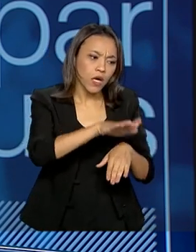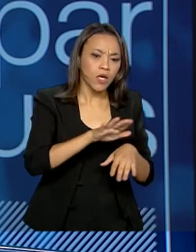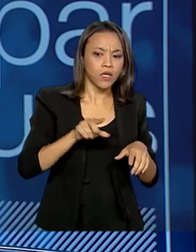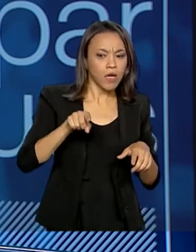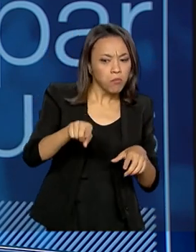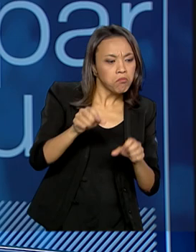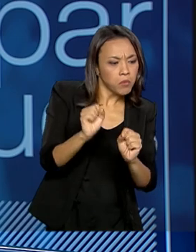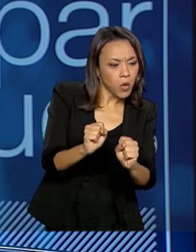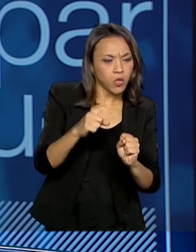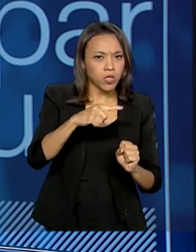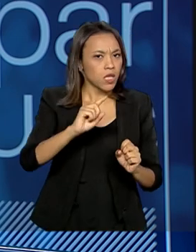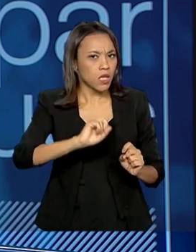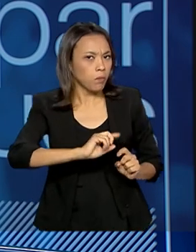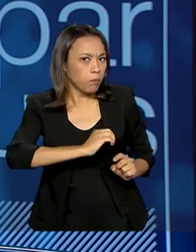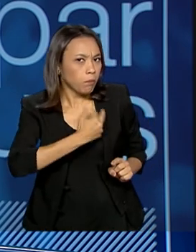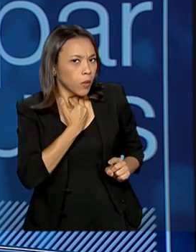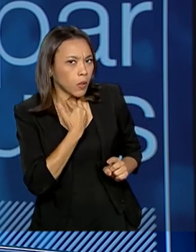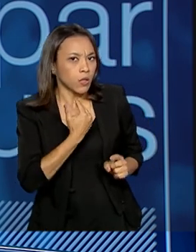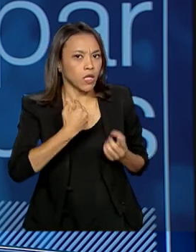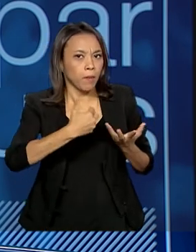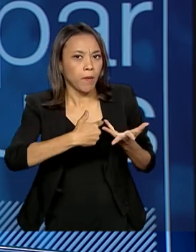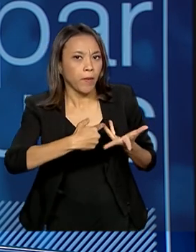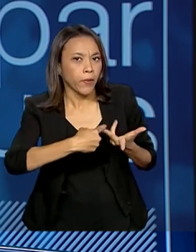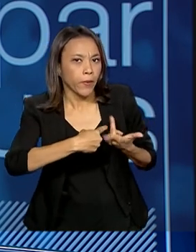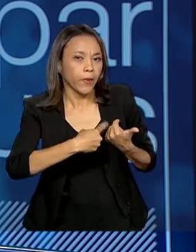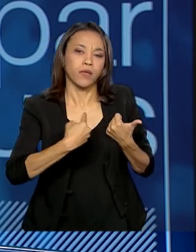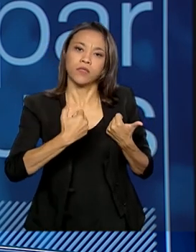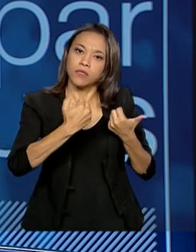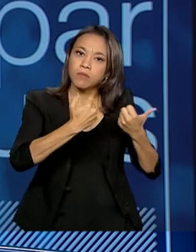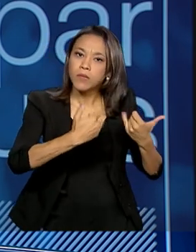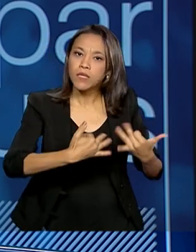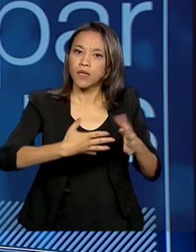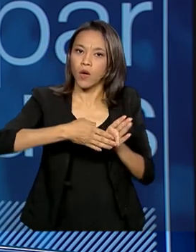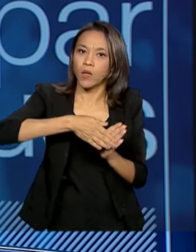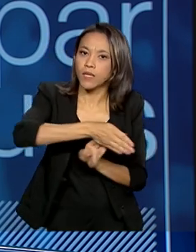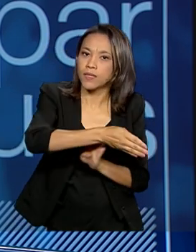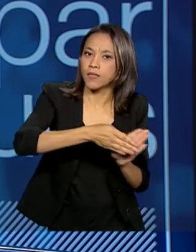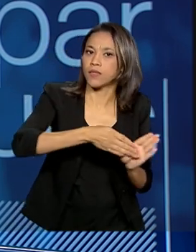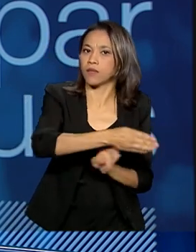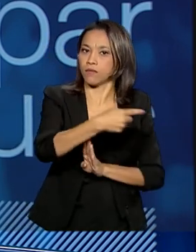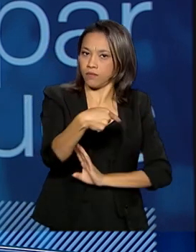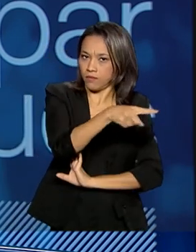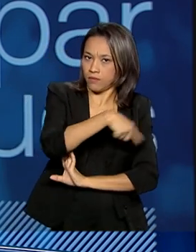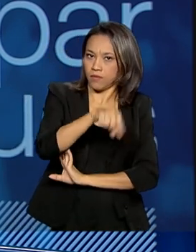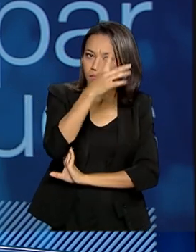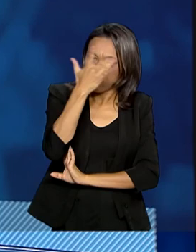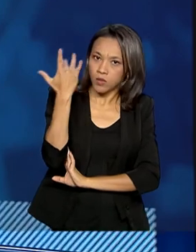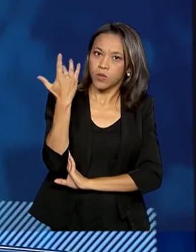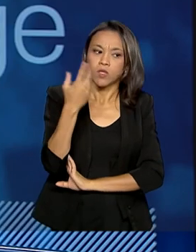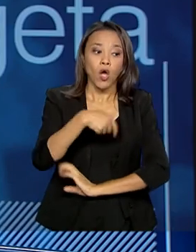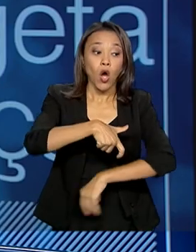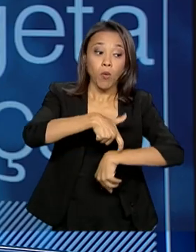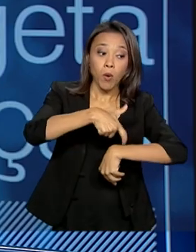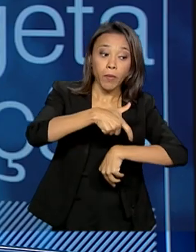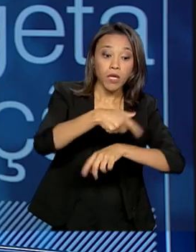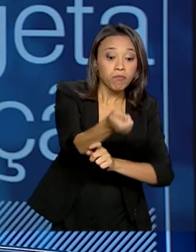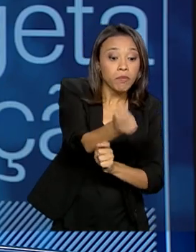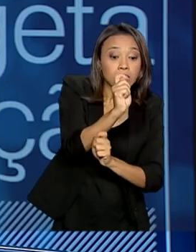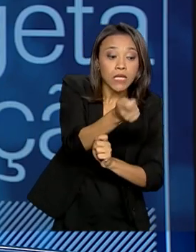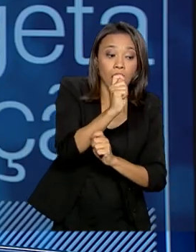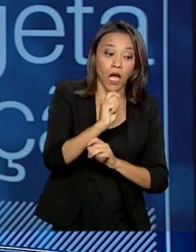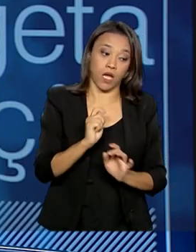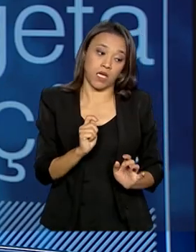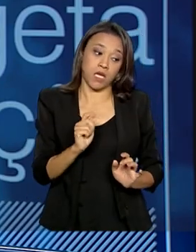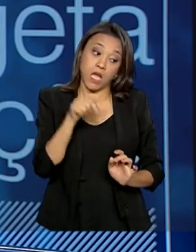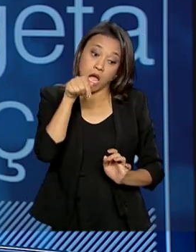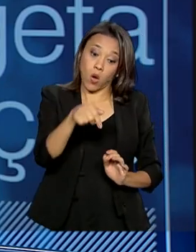deve ser feito, como que deve ser aplicado, qual momento que você pode, às vezes, pescar, momento que você pode